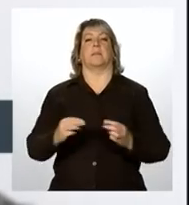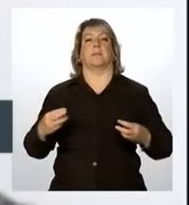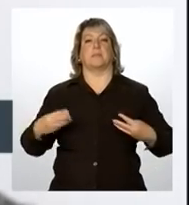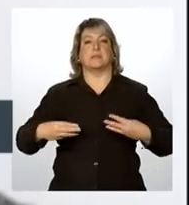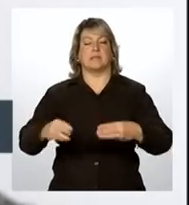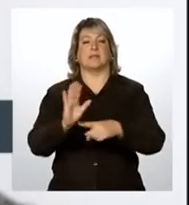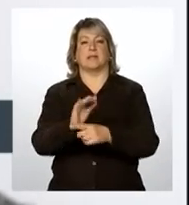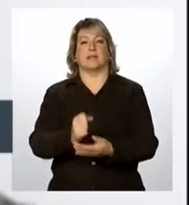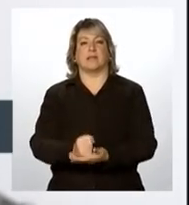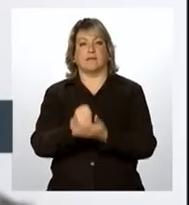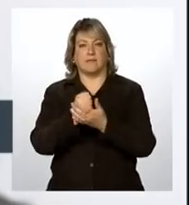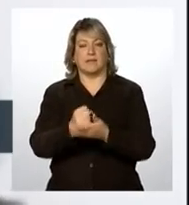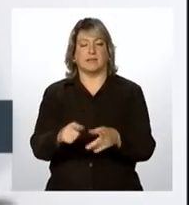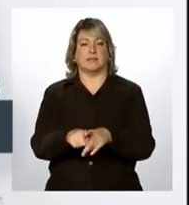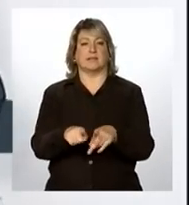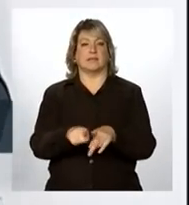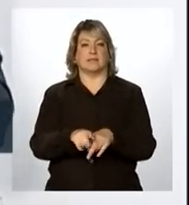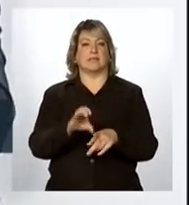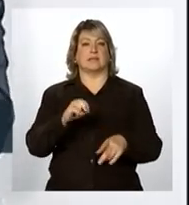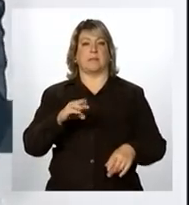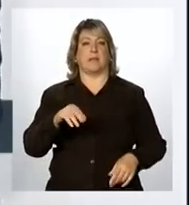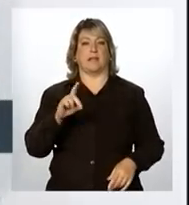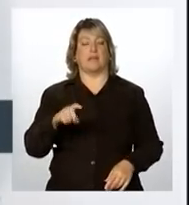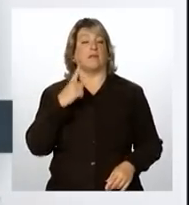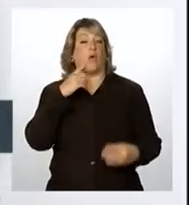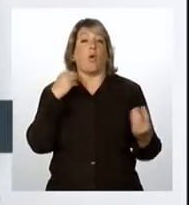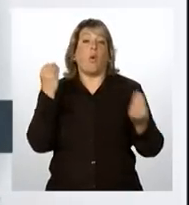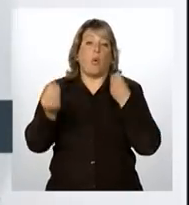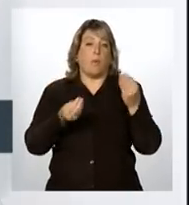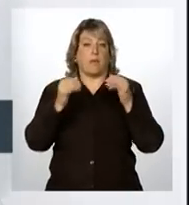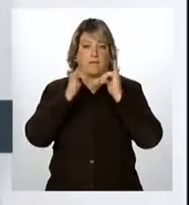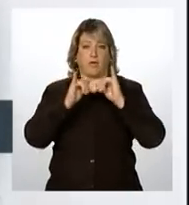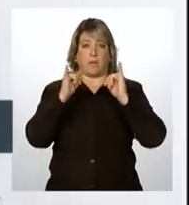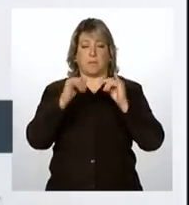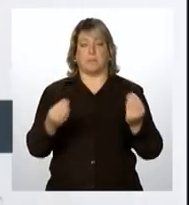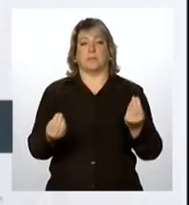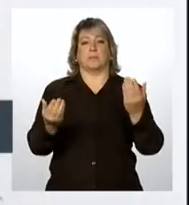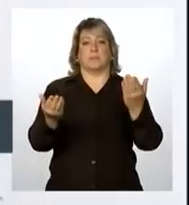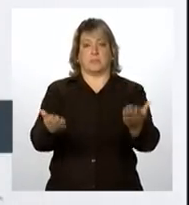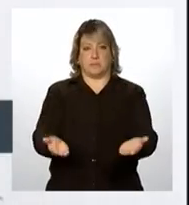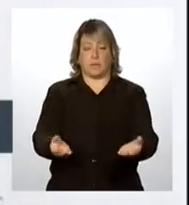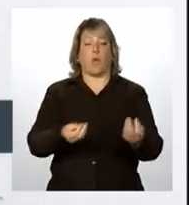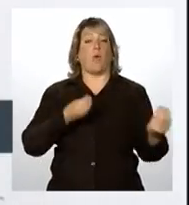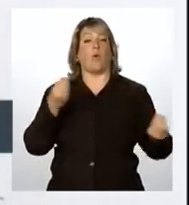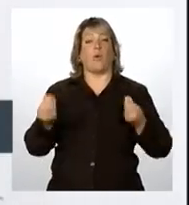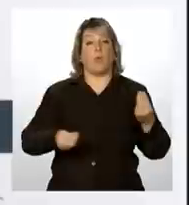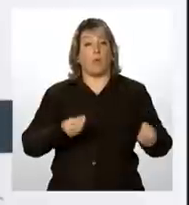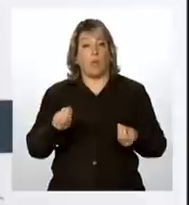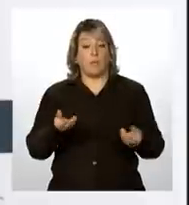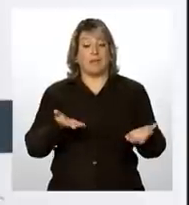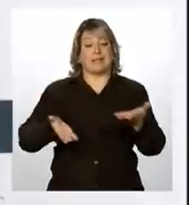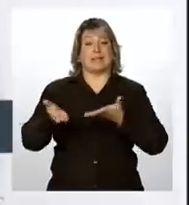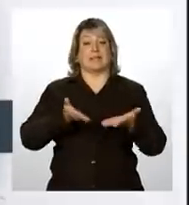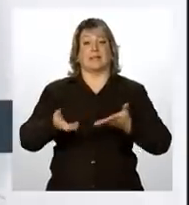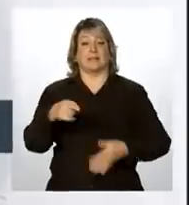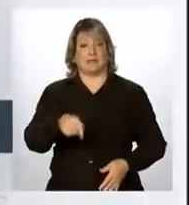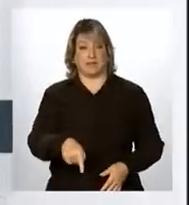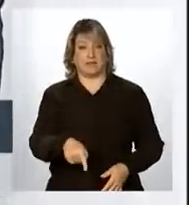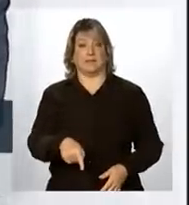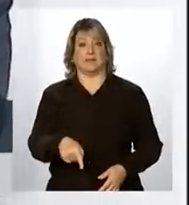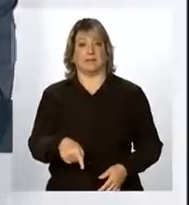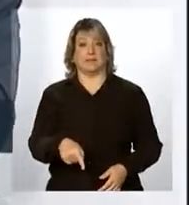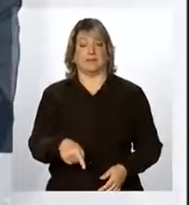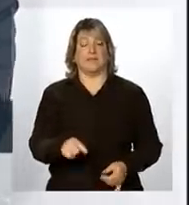Semadem como é que as informações devem ser passadas, como é que elas devem ser tratadas e como é que as